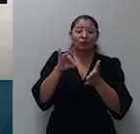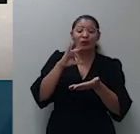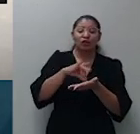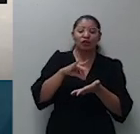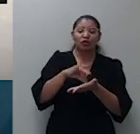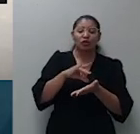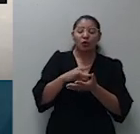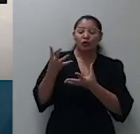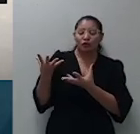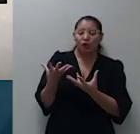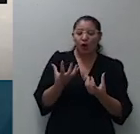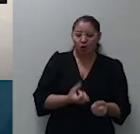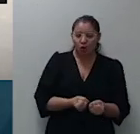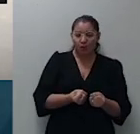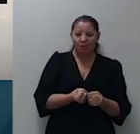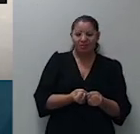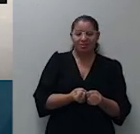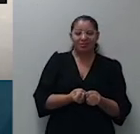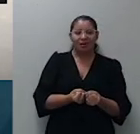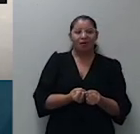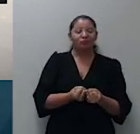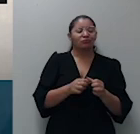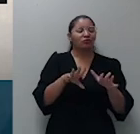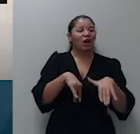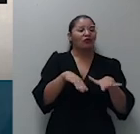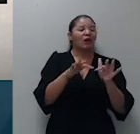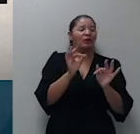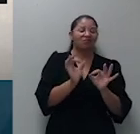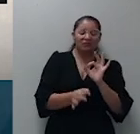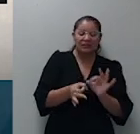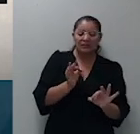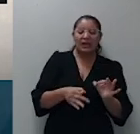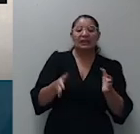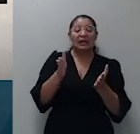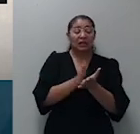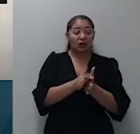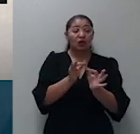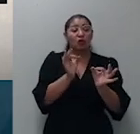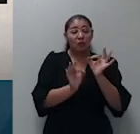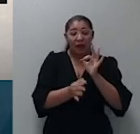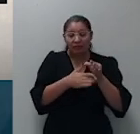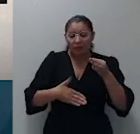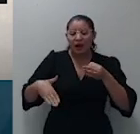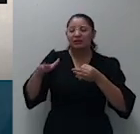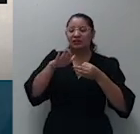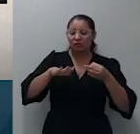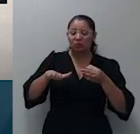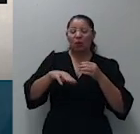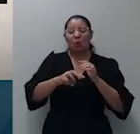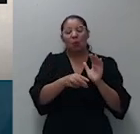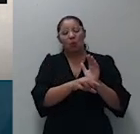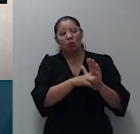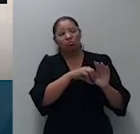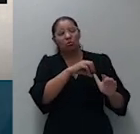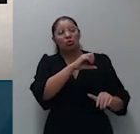tese negativa de prestação jurisdicional, no âmbito do Arespo 304-640,